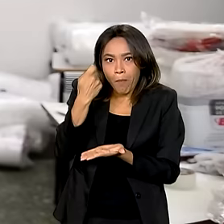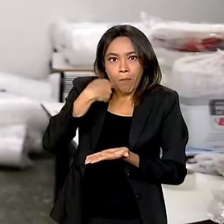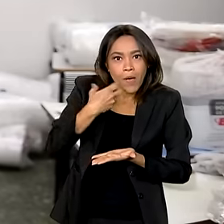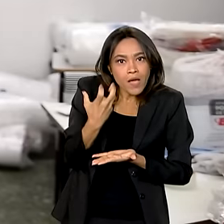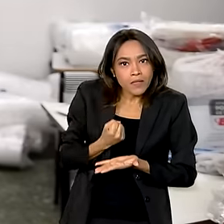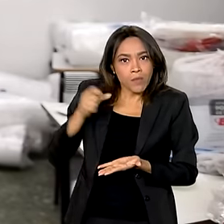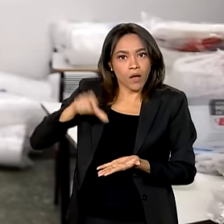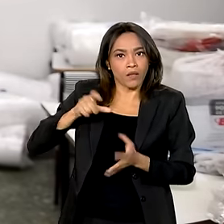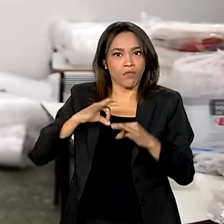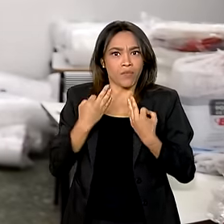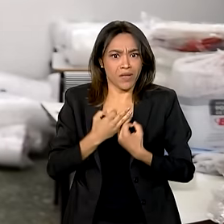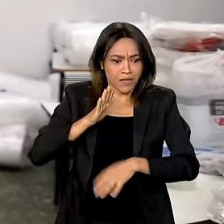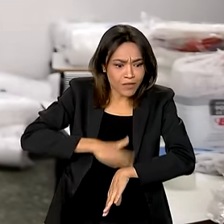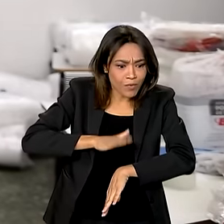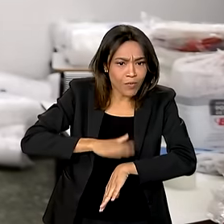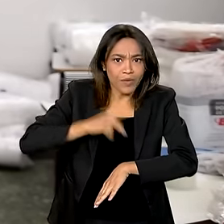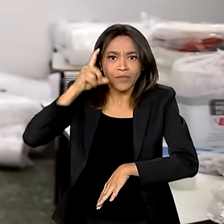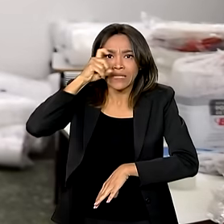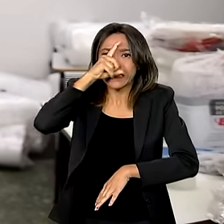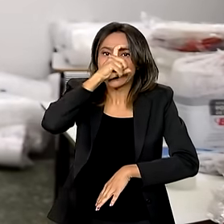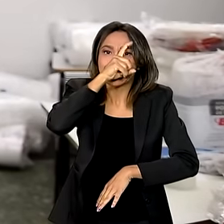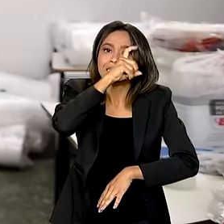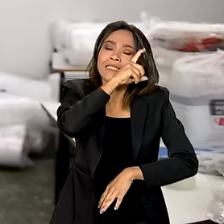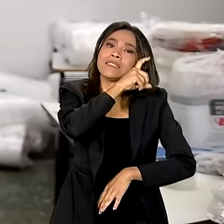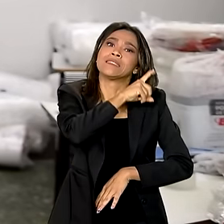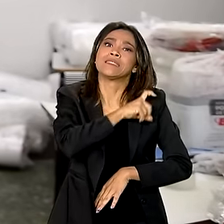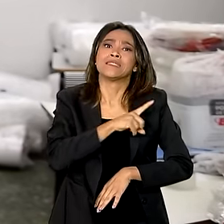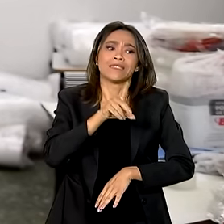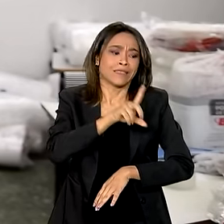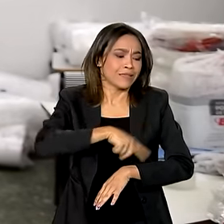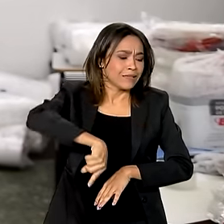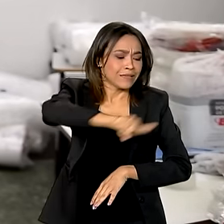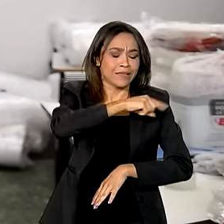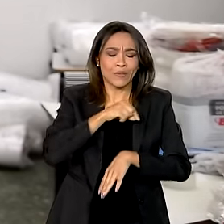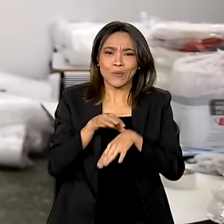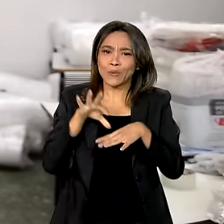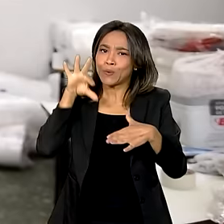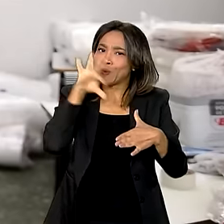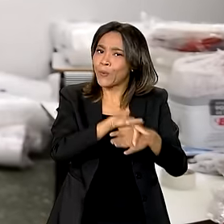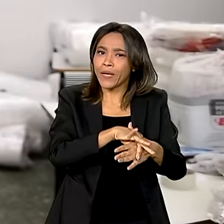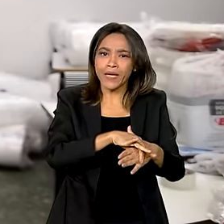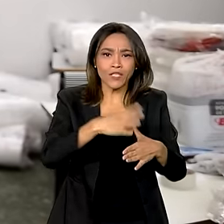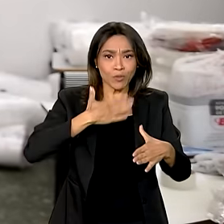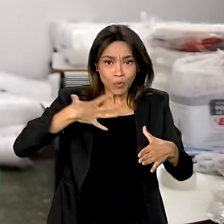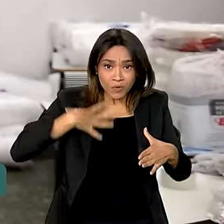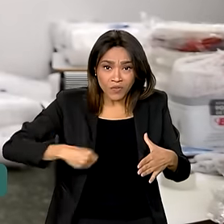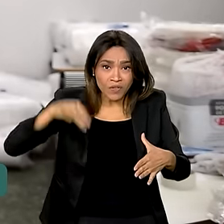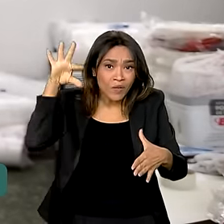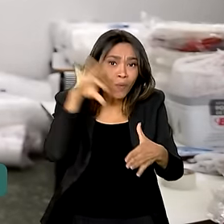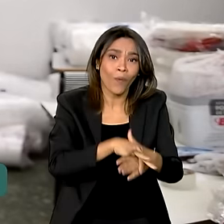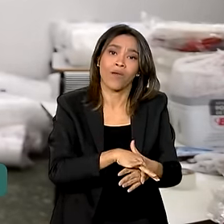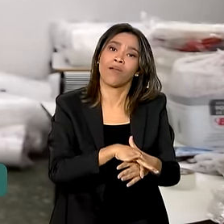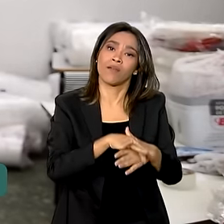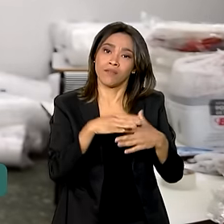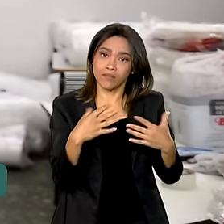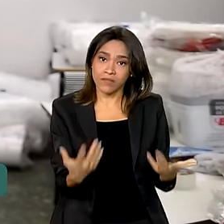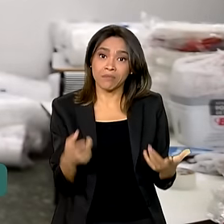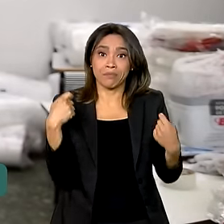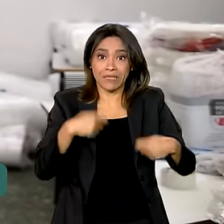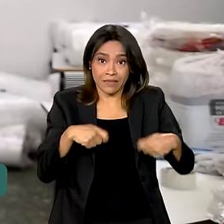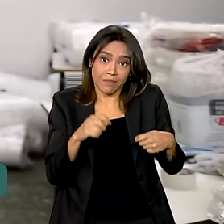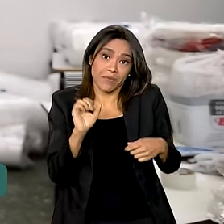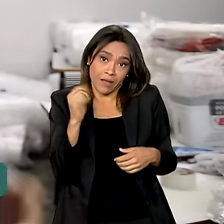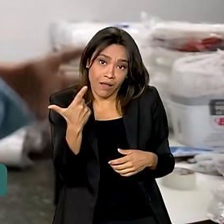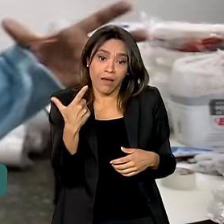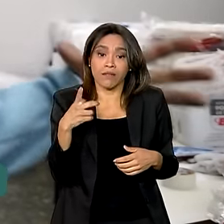porque ainda mais agora no momento, que está todo mundo doente, né? Inclusive os meus filhos, eles estão doentes no momento, a gente tem que comprar. Claro,